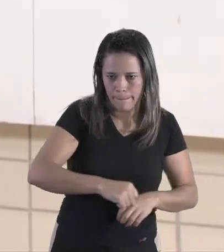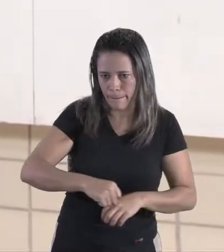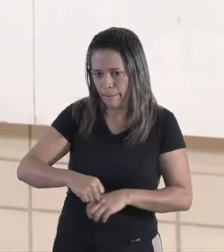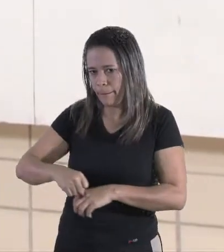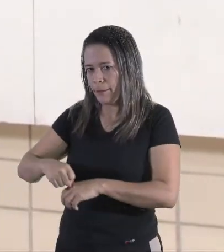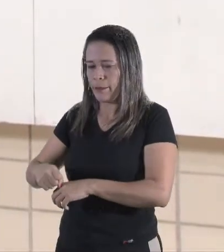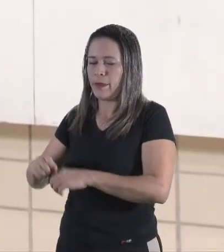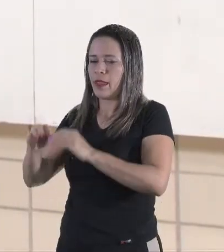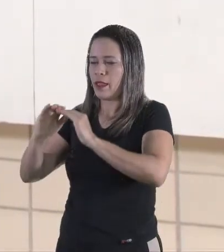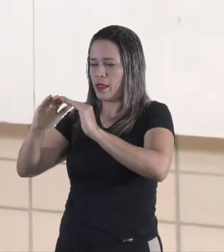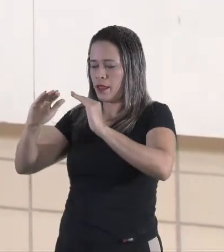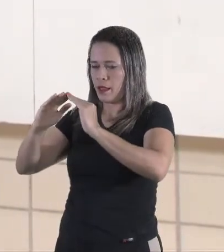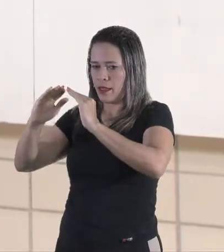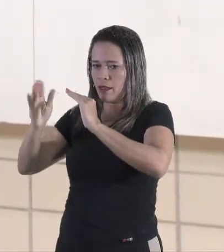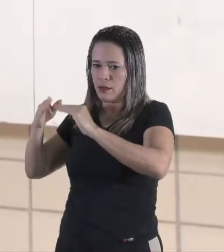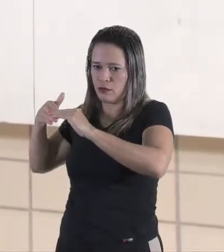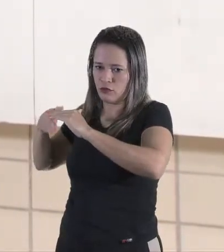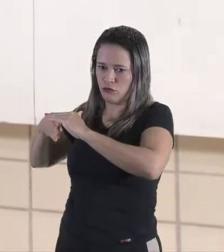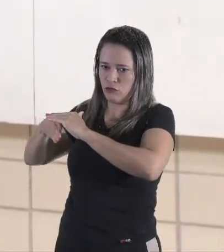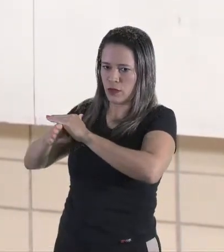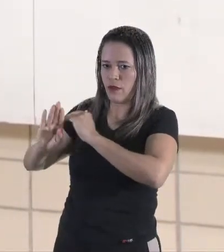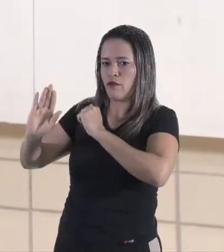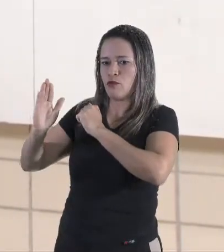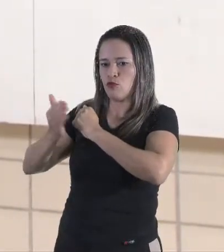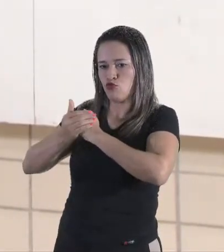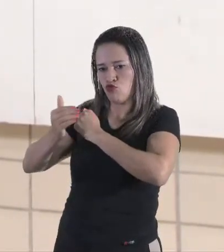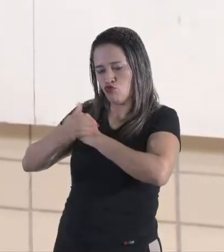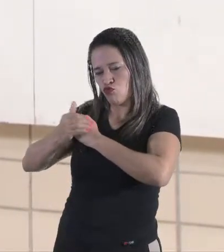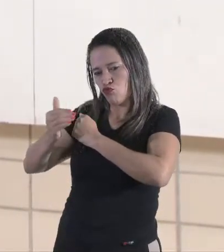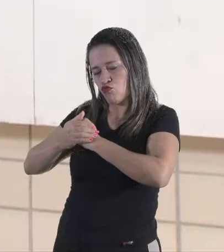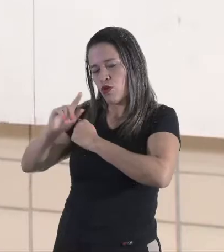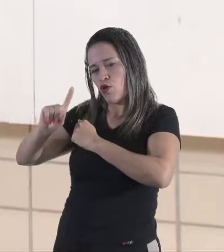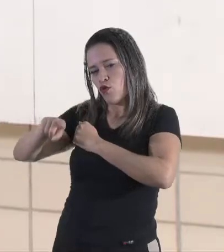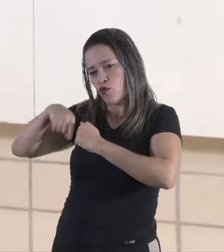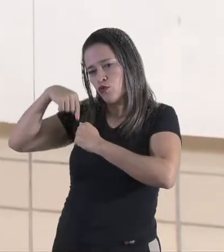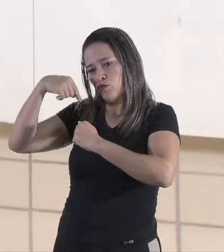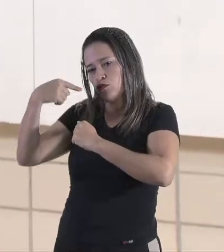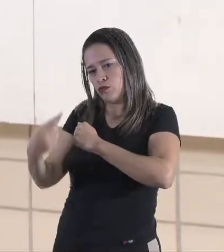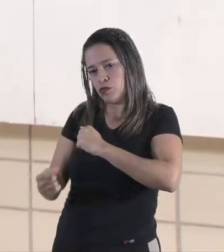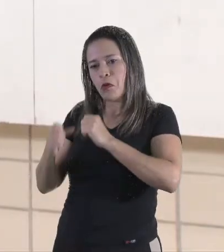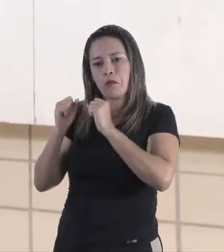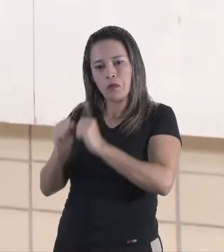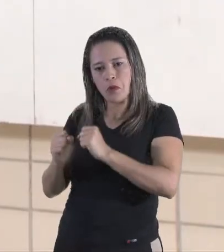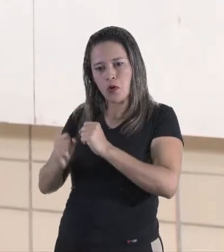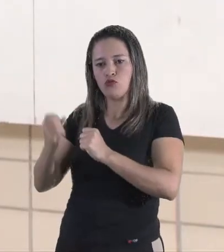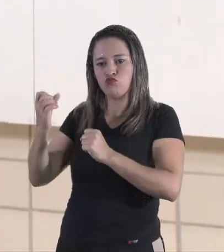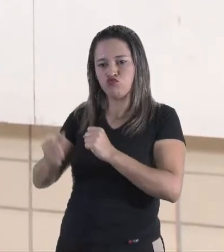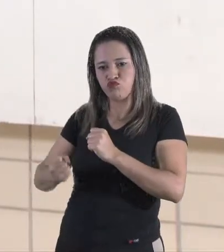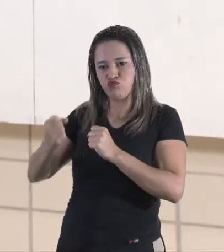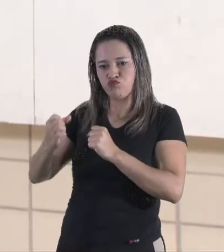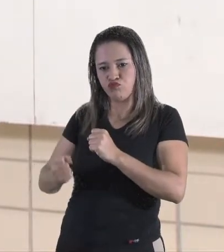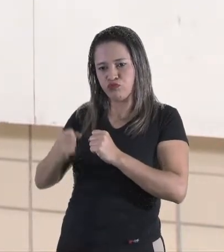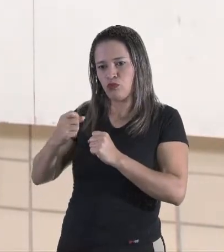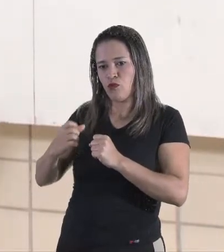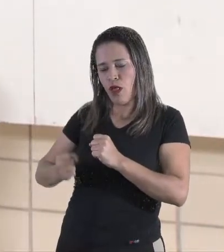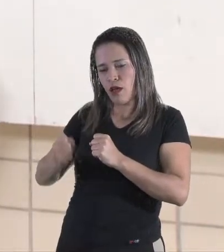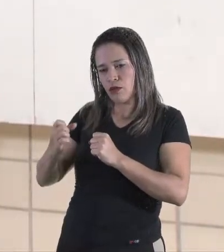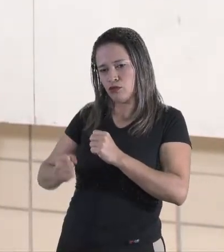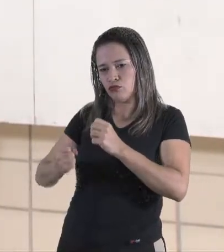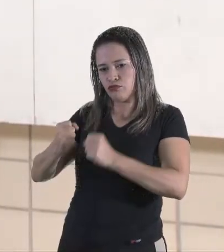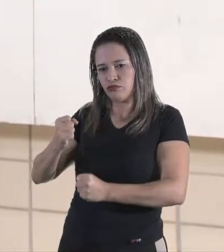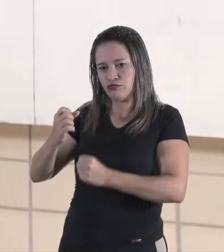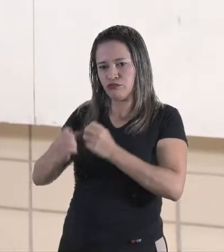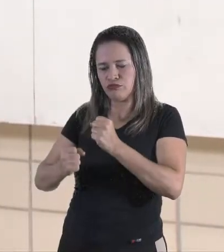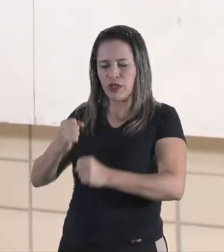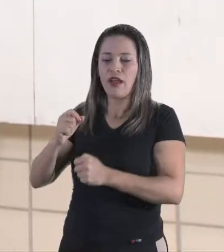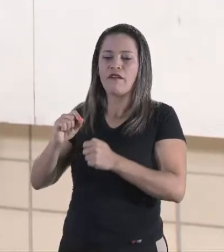para o curral. Ali elas ficam protegidas. E no outro dia, ele pode tirar o leite da vaca. O ele vai fazer com